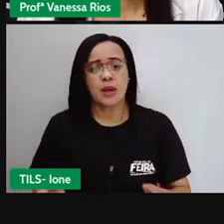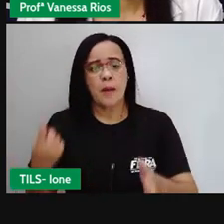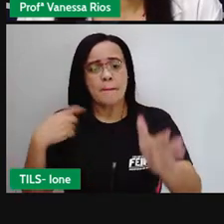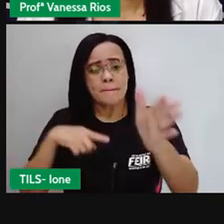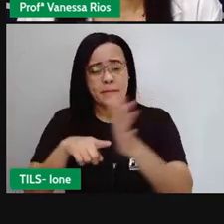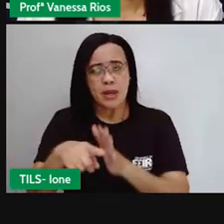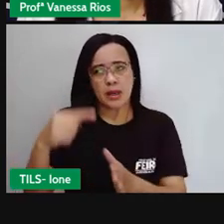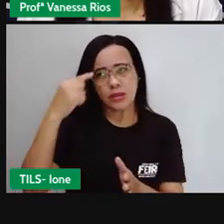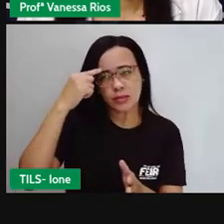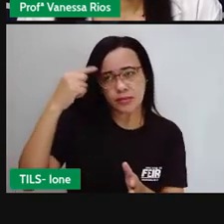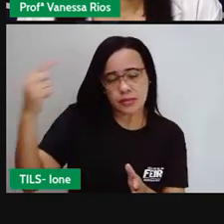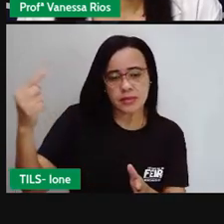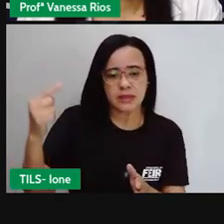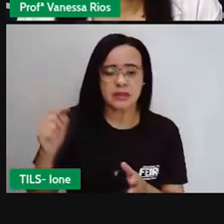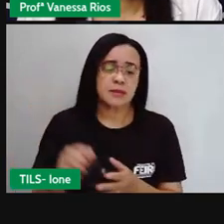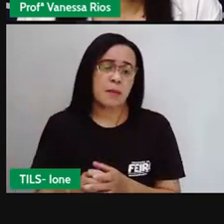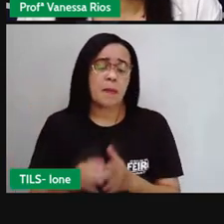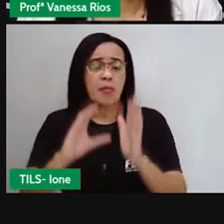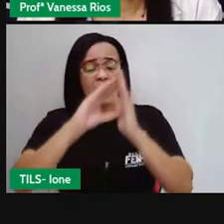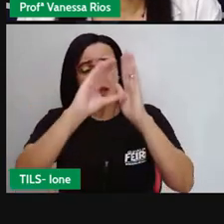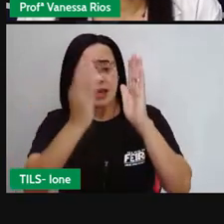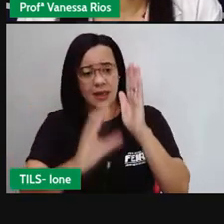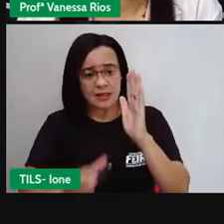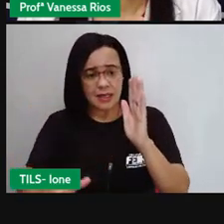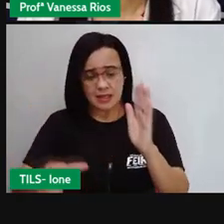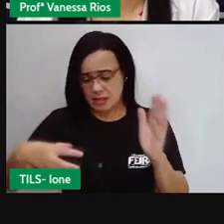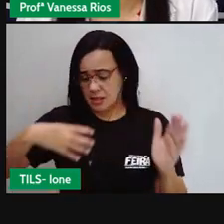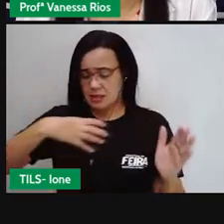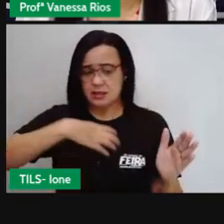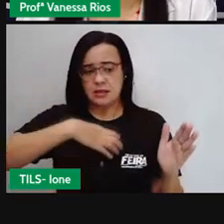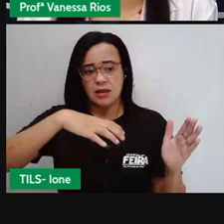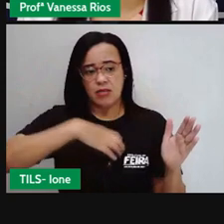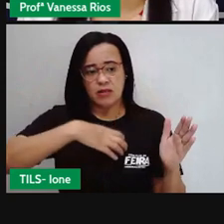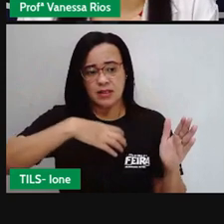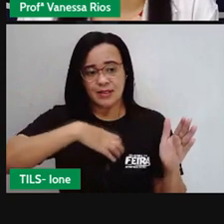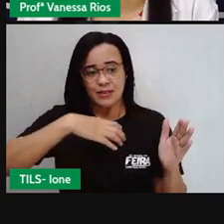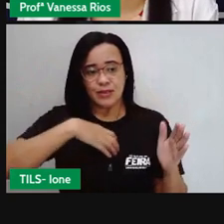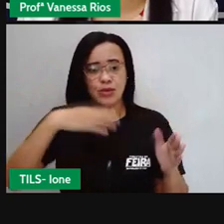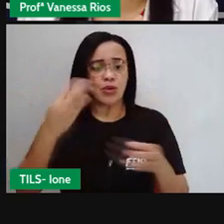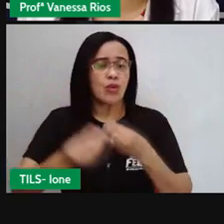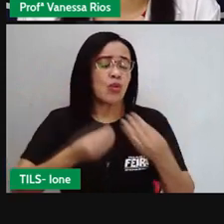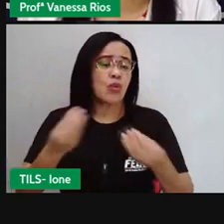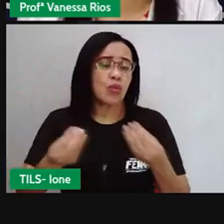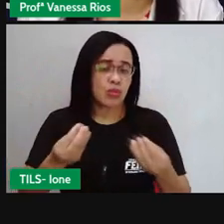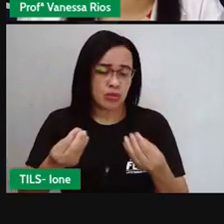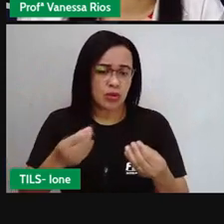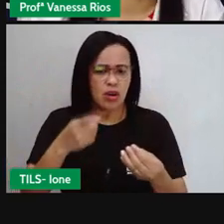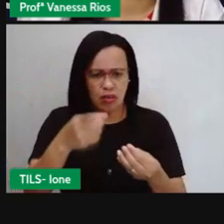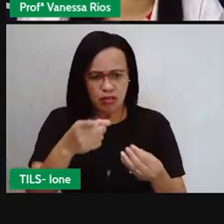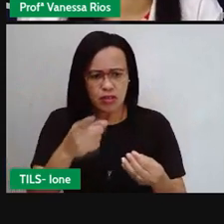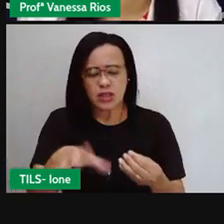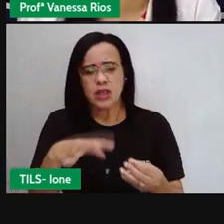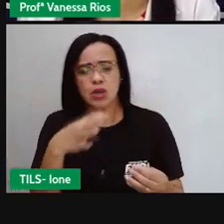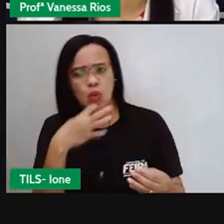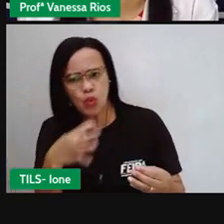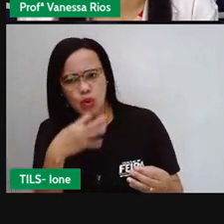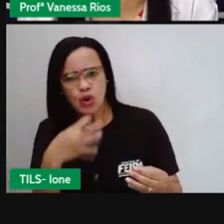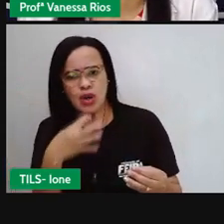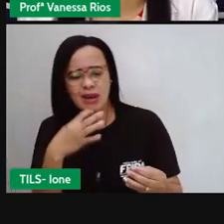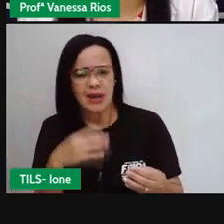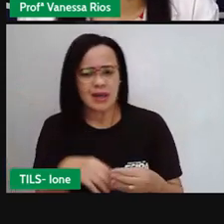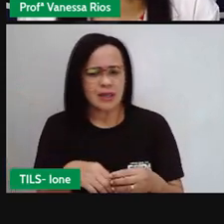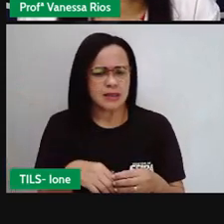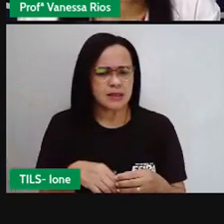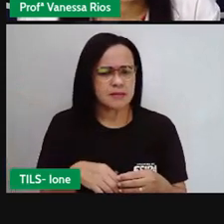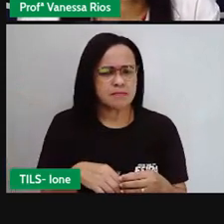Quais as características desta cidade você reconhece? O a gente pode observar? Que é uma cidade aí